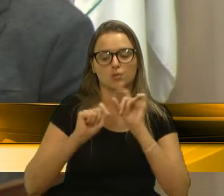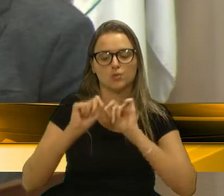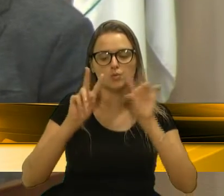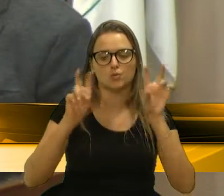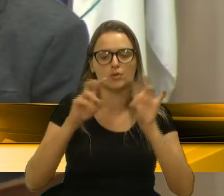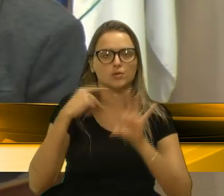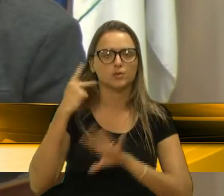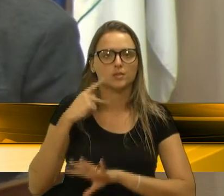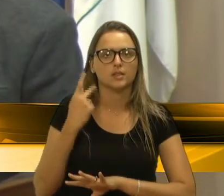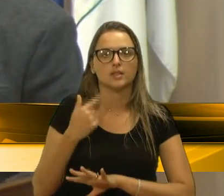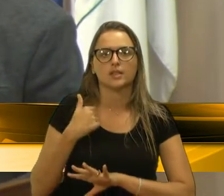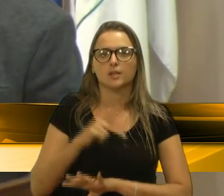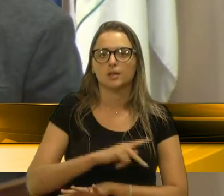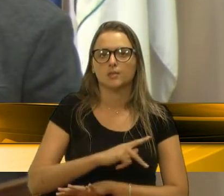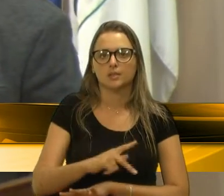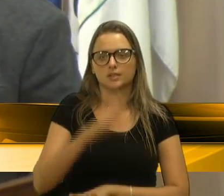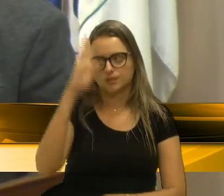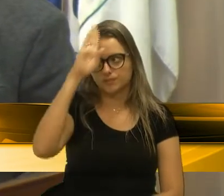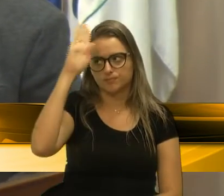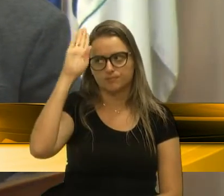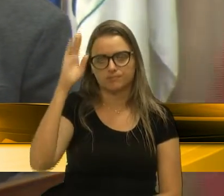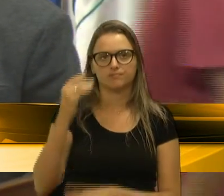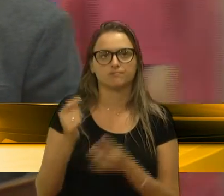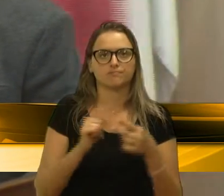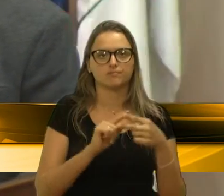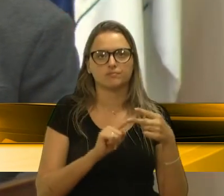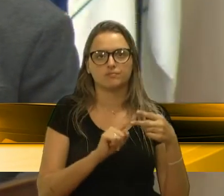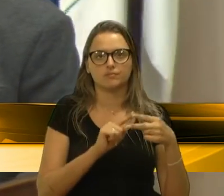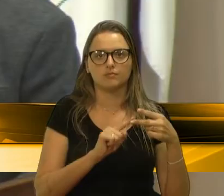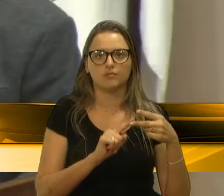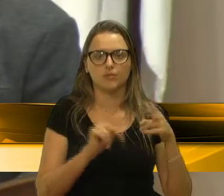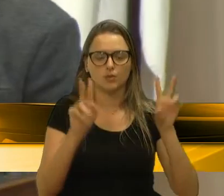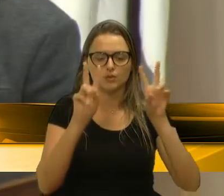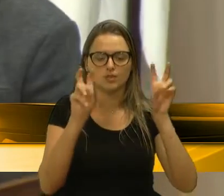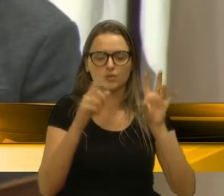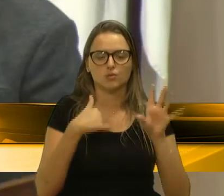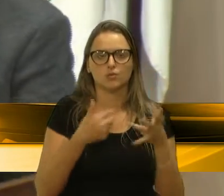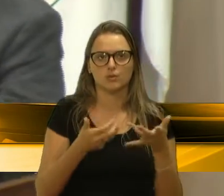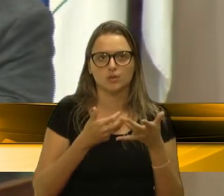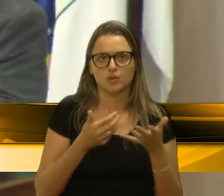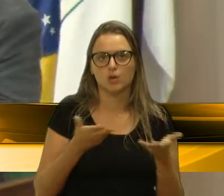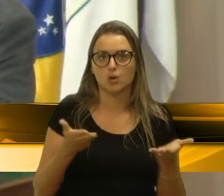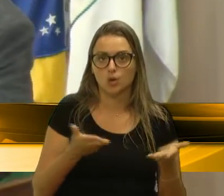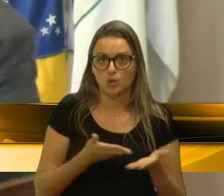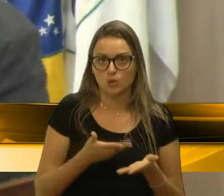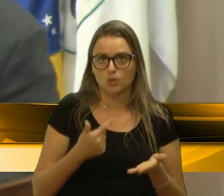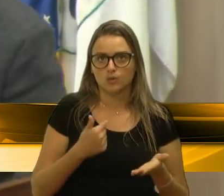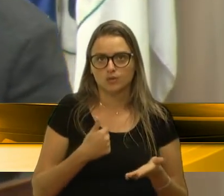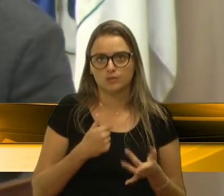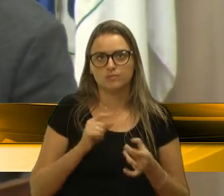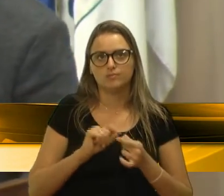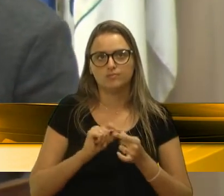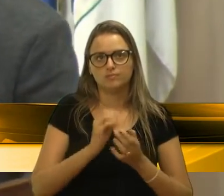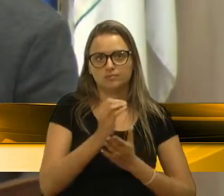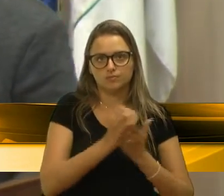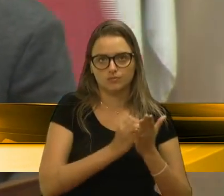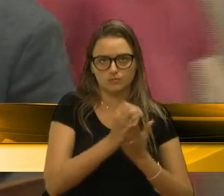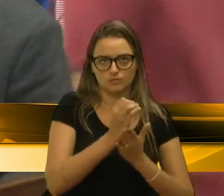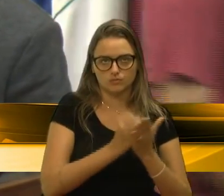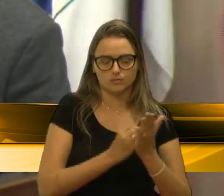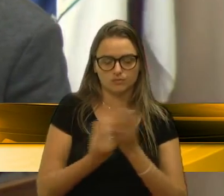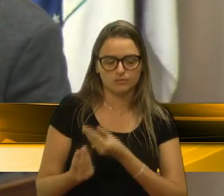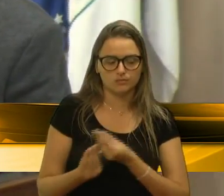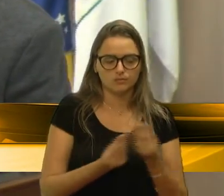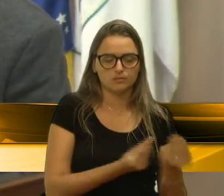Bressan, um primeiro assunto, eu quero, hoje mesmo estou enviando um ofício ao